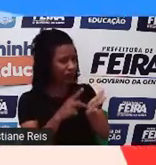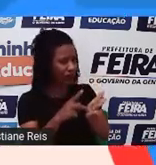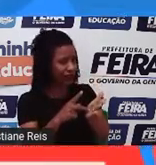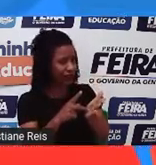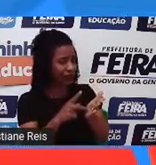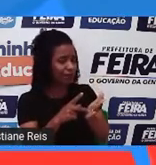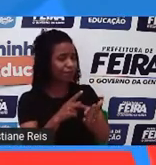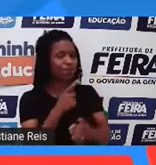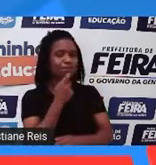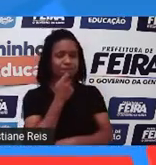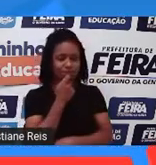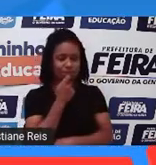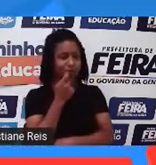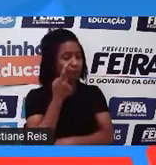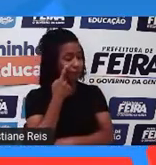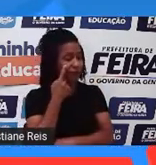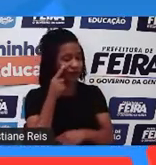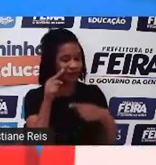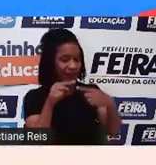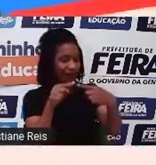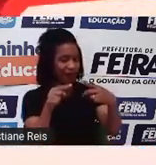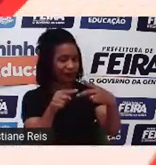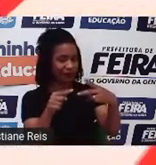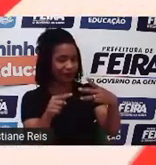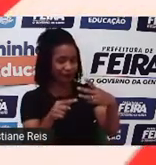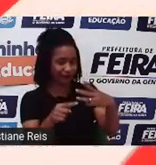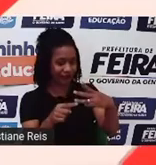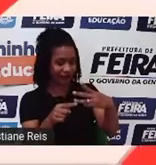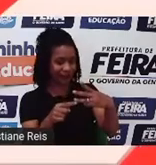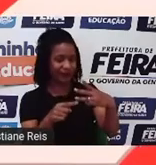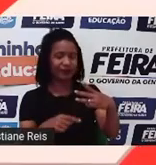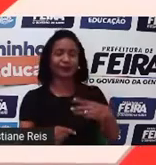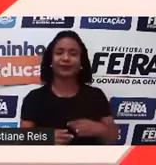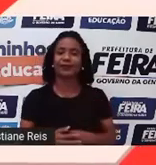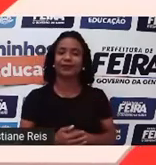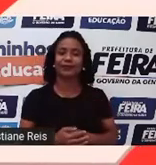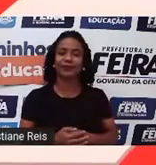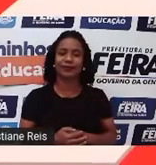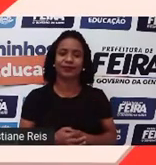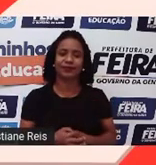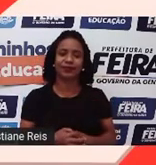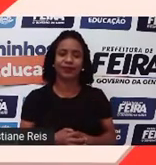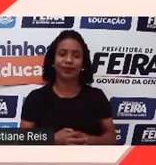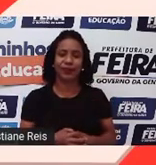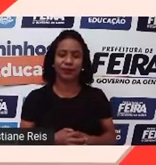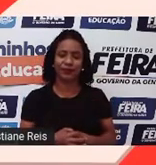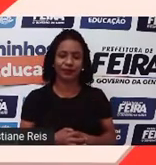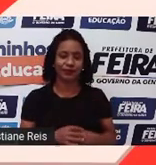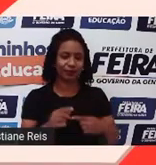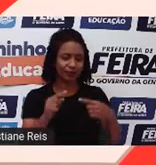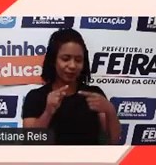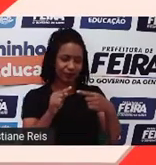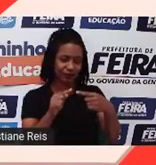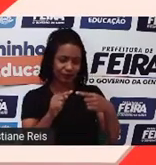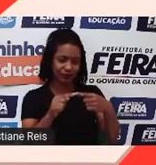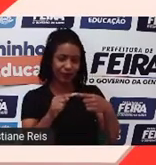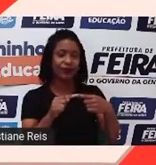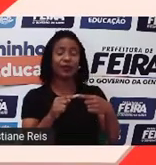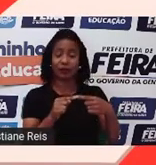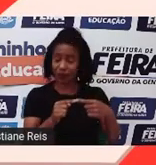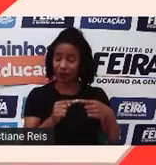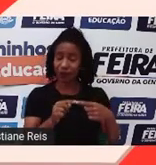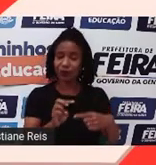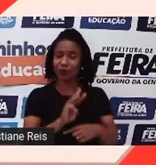Então, vejamos aqui as nossas opções. Number 1. The site says it has a security account. Então, o próprio